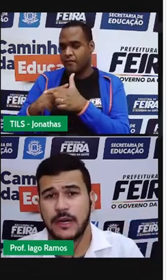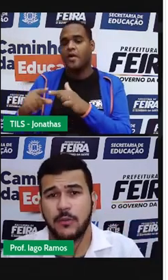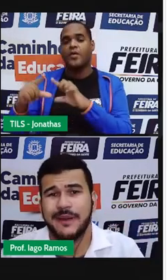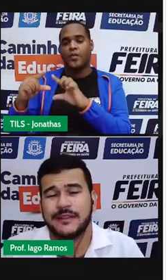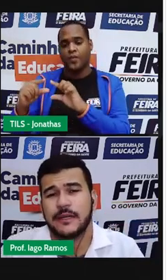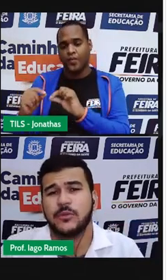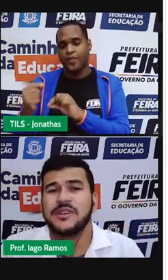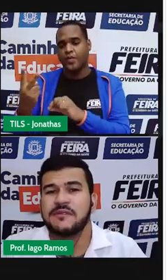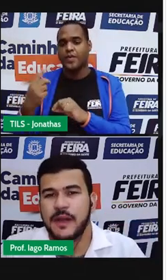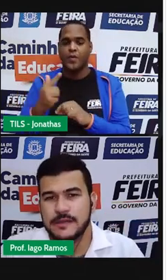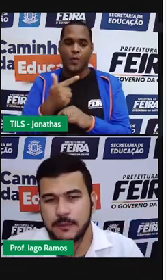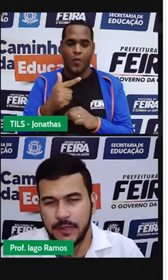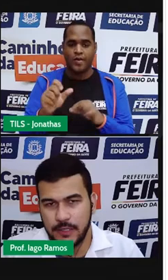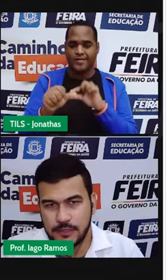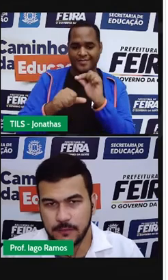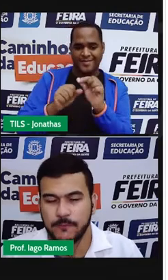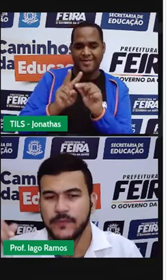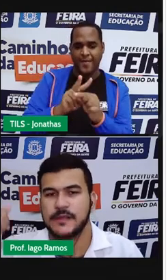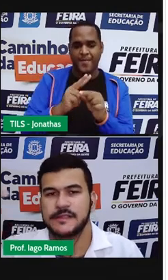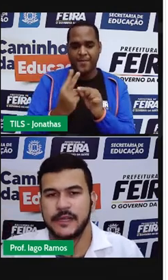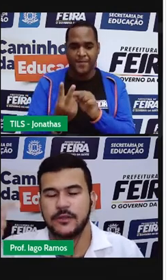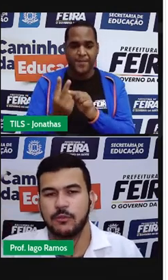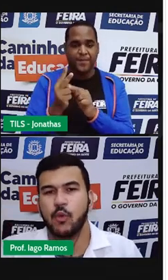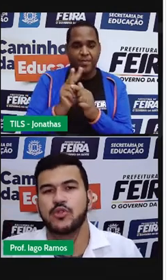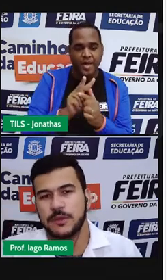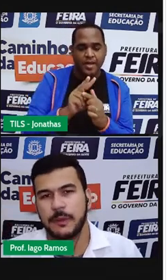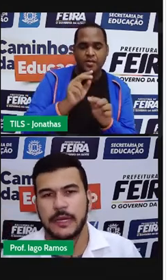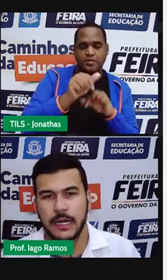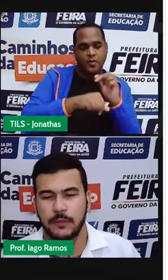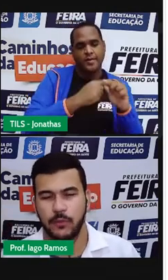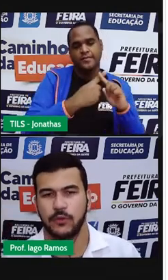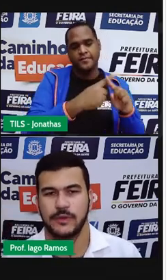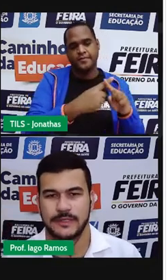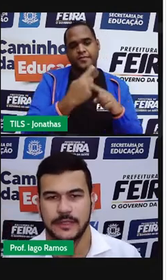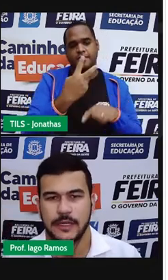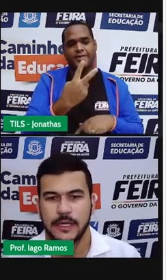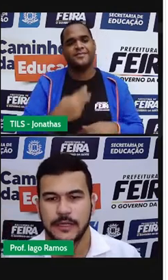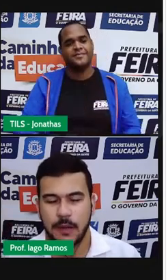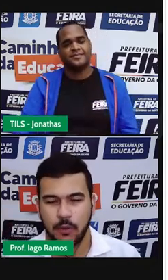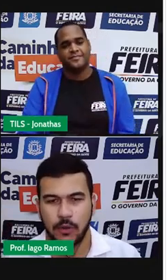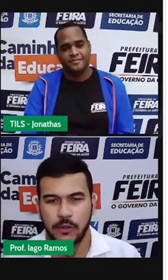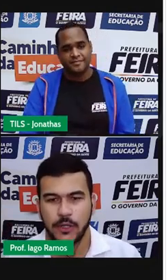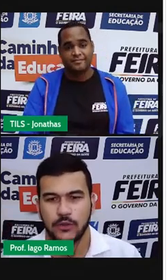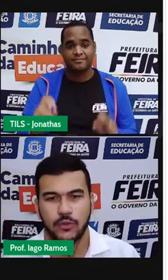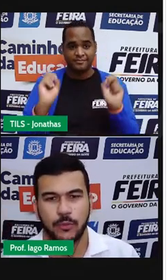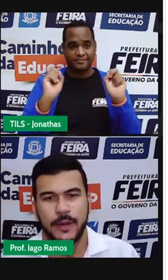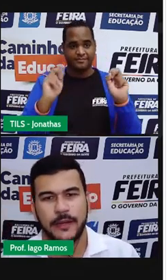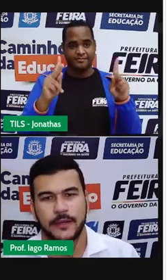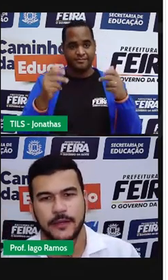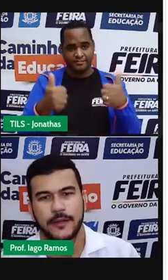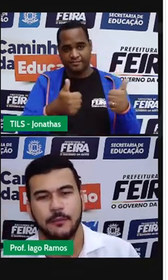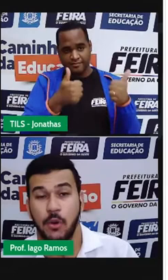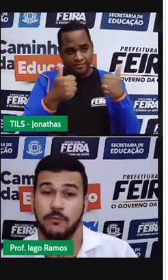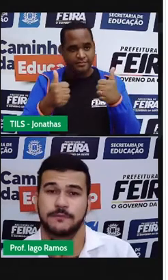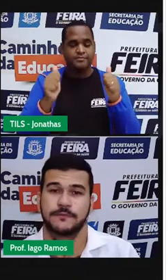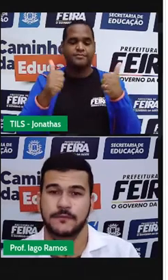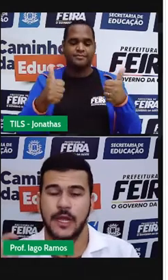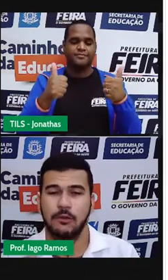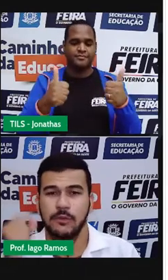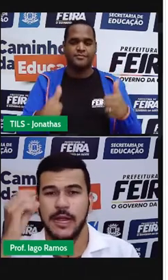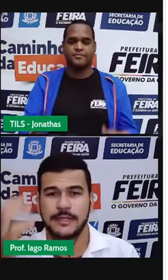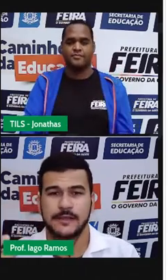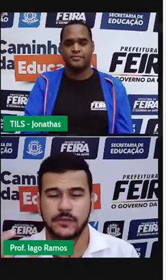a outra aumentando inversamente, sendo multiplicada por dois. Tá bom? Tudo bem? Bom,